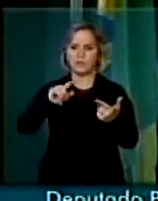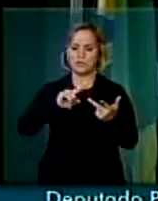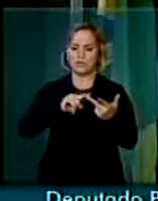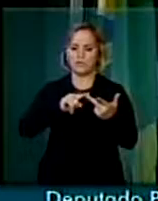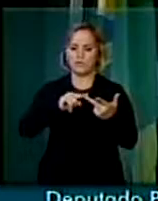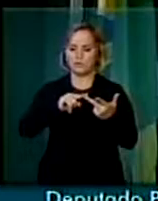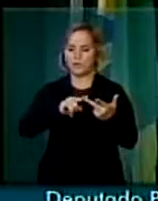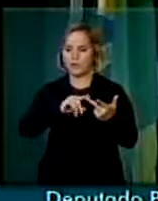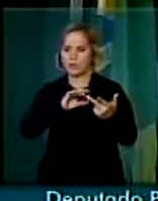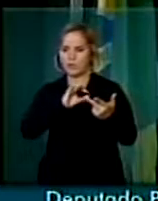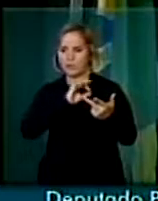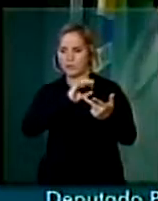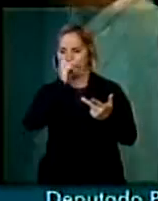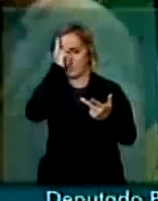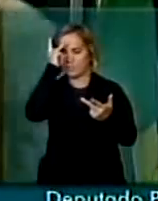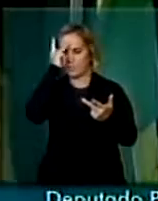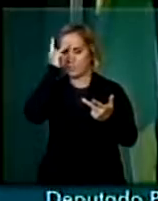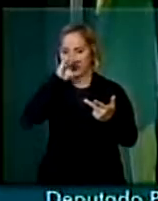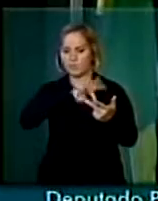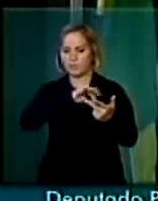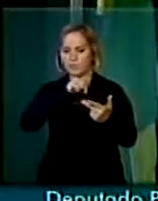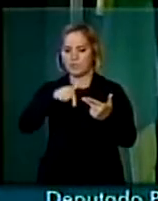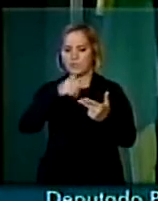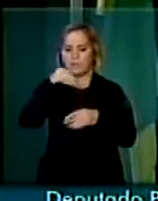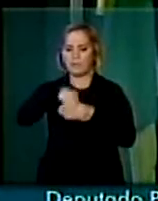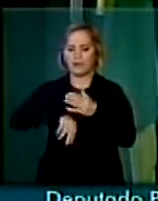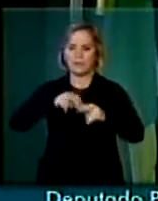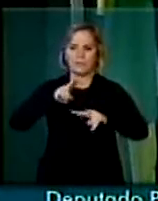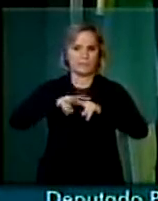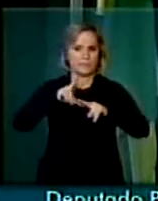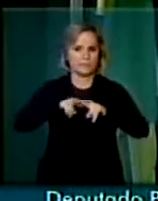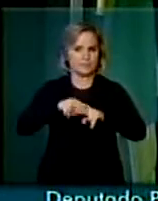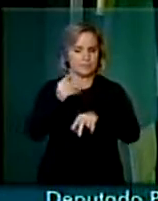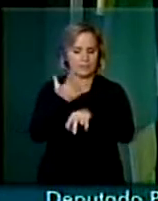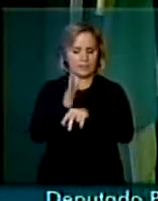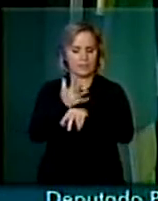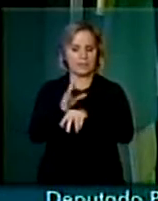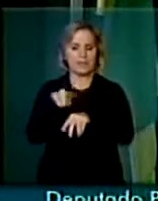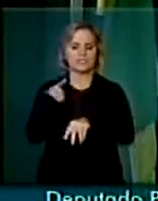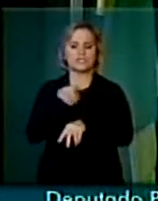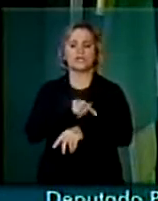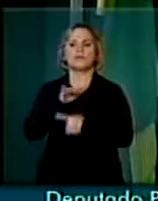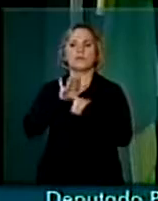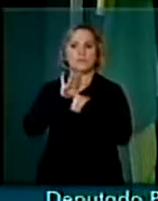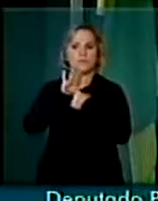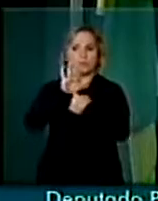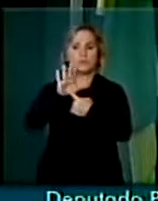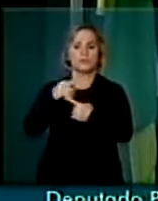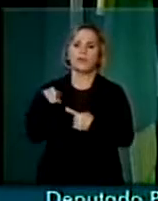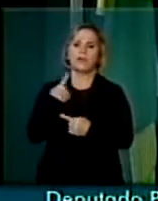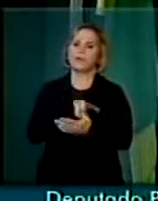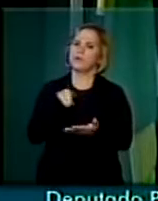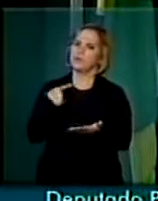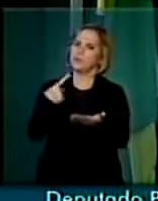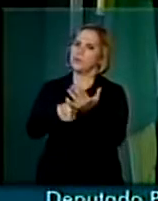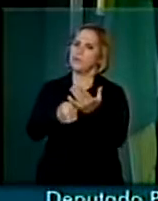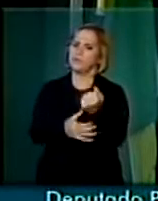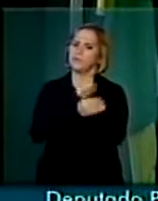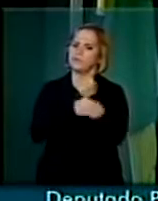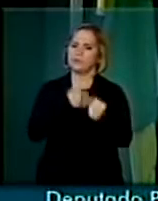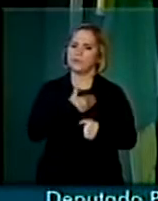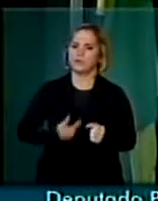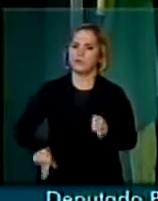agentes penitenciários de todo o Brasil. É na prática que nós precisamos demonstrar o nosso compromisso com a área da segurança